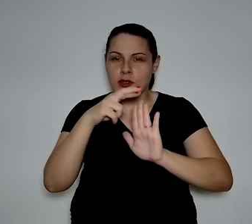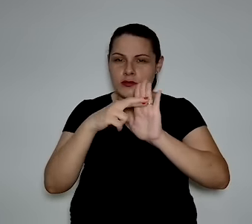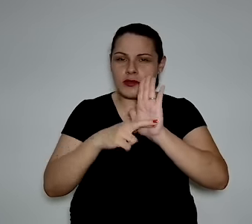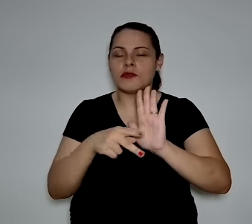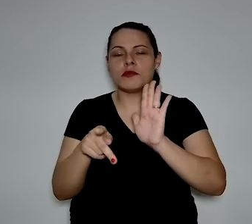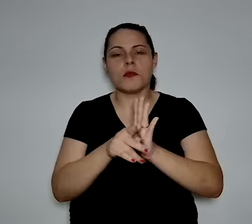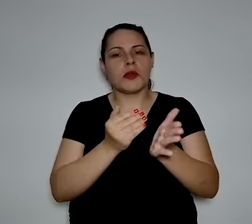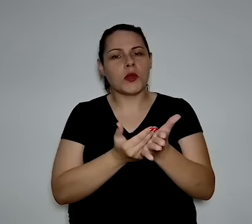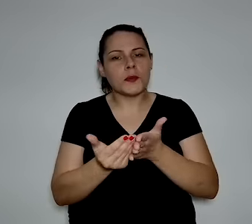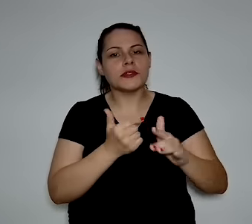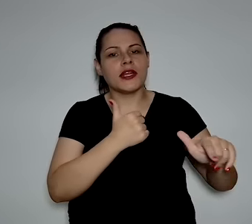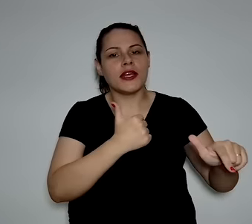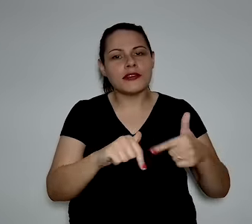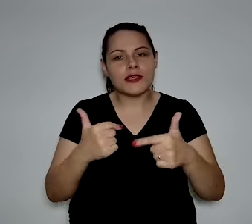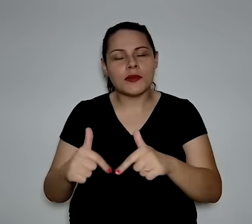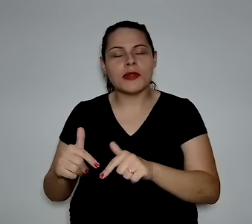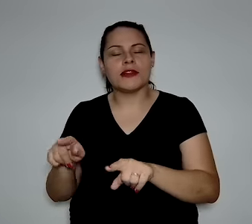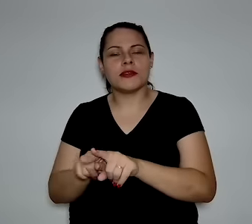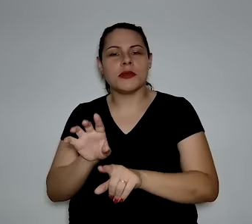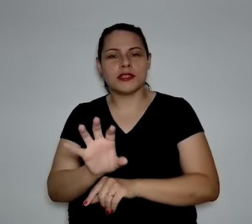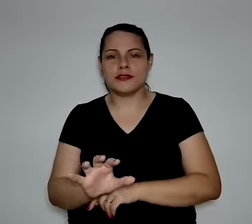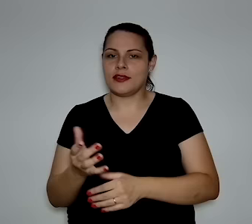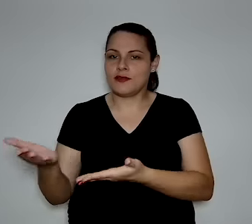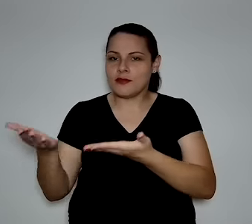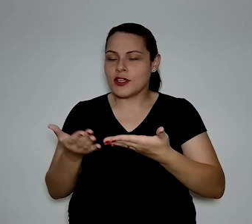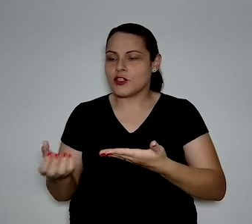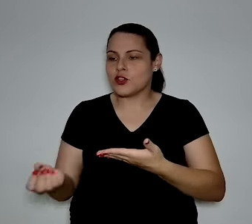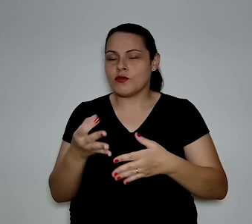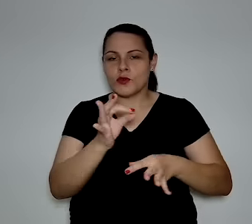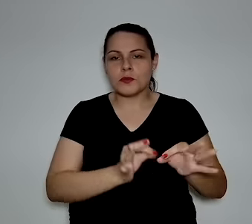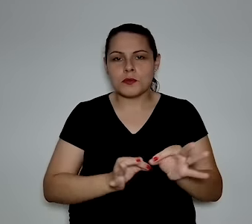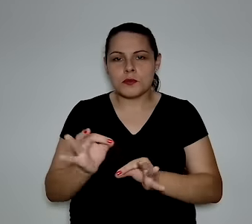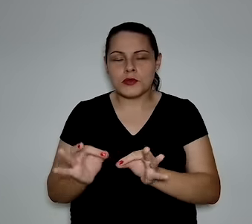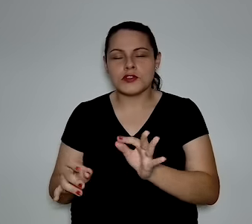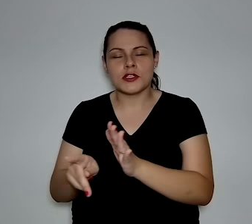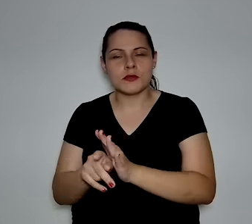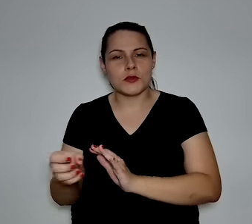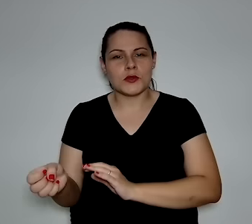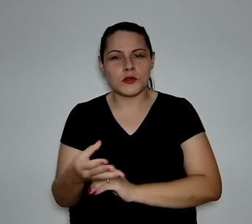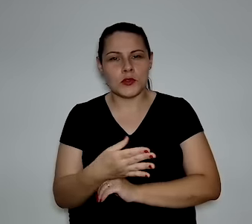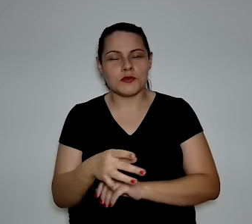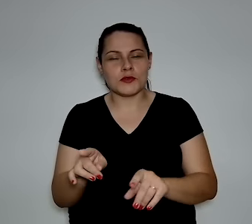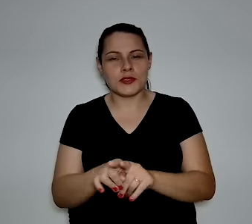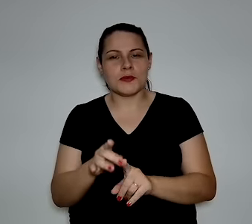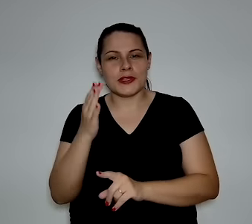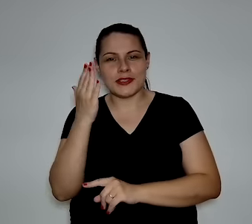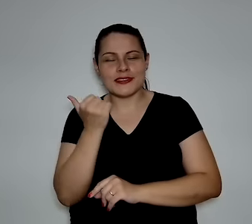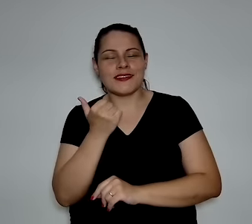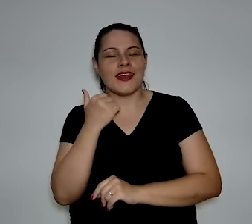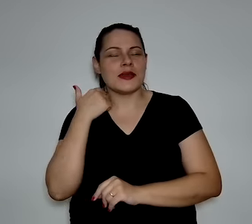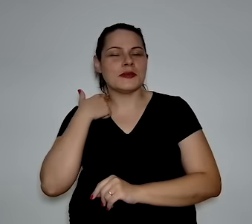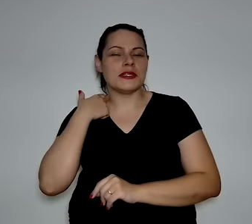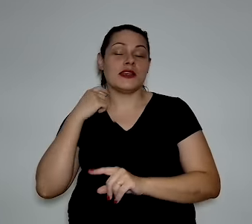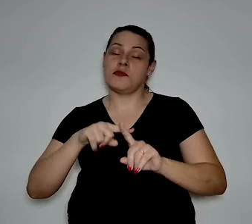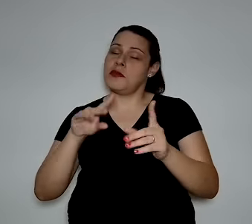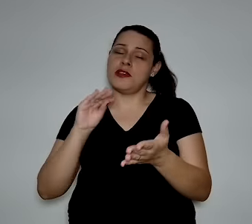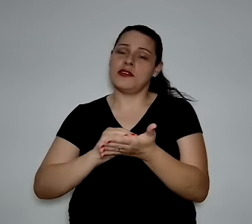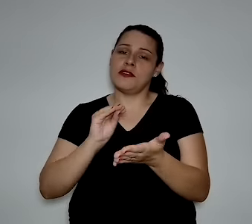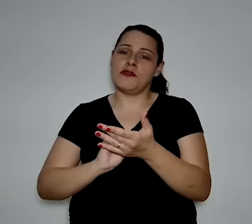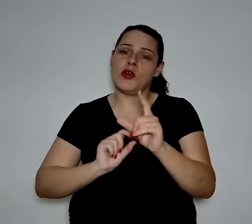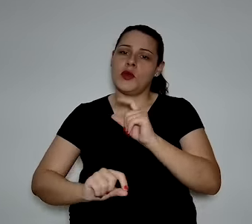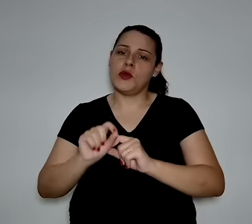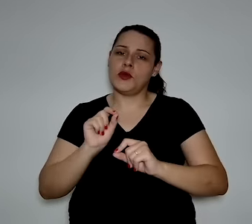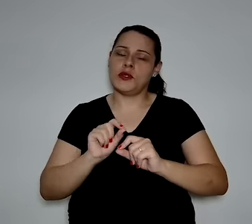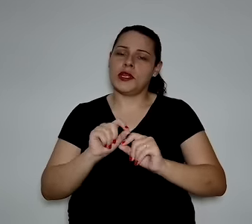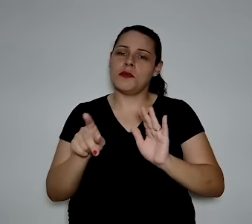regulatório para trabalhar em cima. Vide aí os projetos todos de PCEM, como o João colocou. Mas